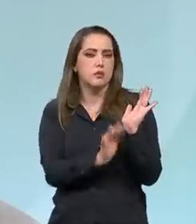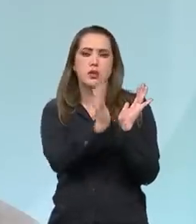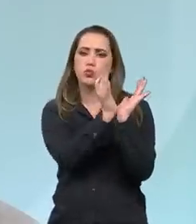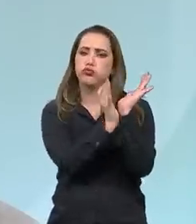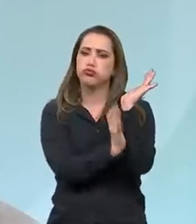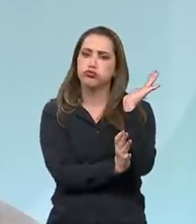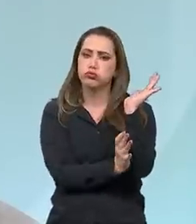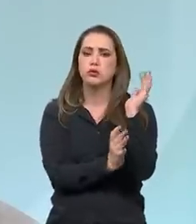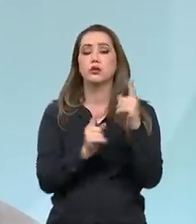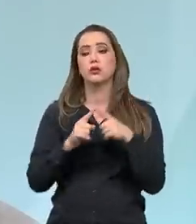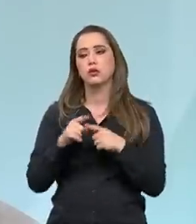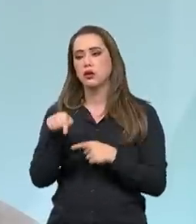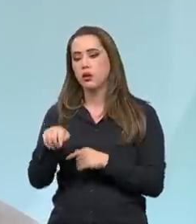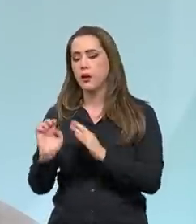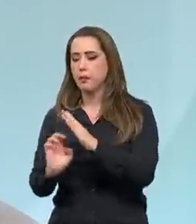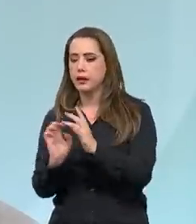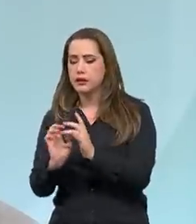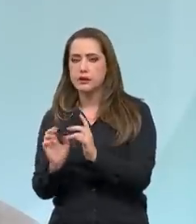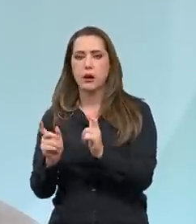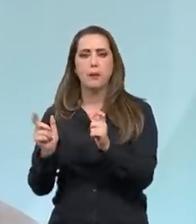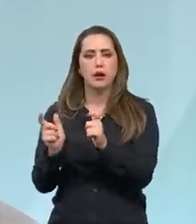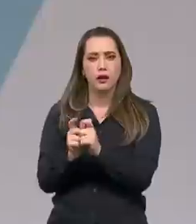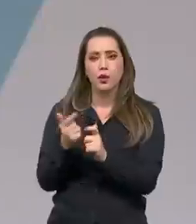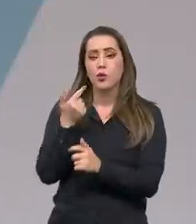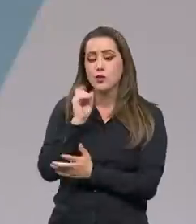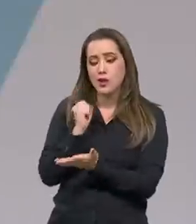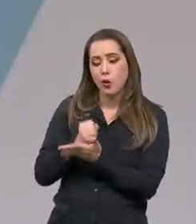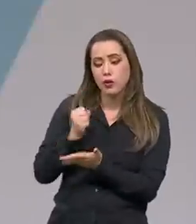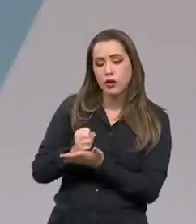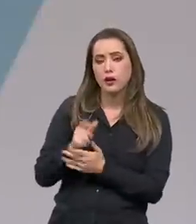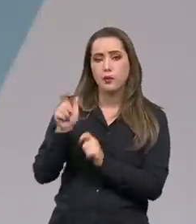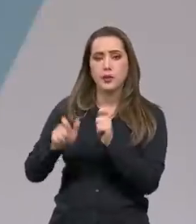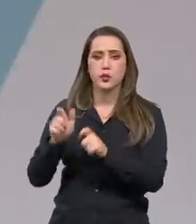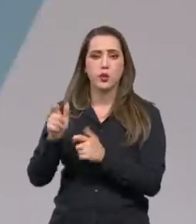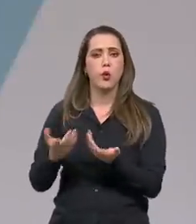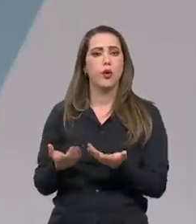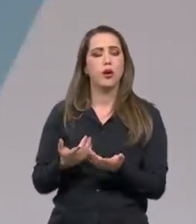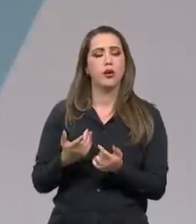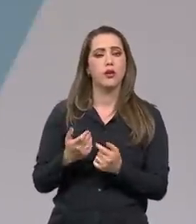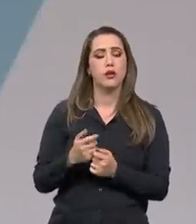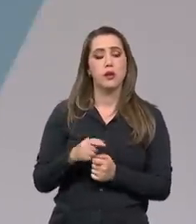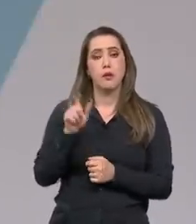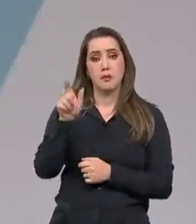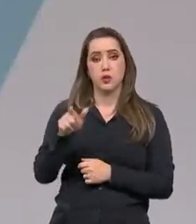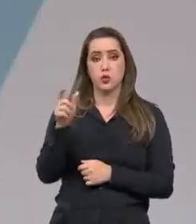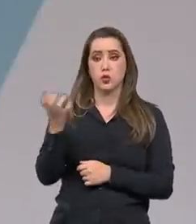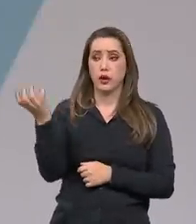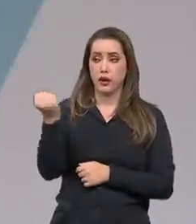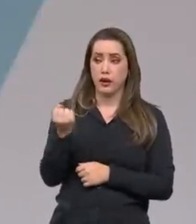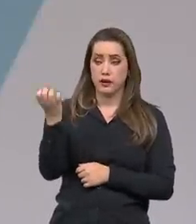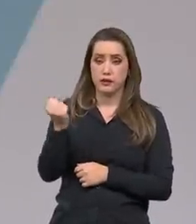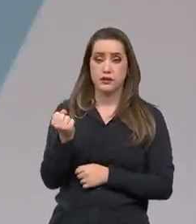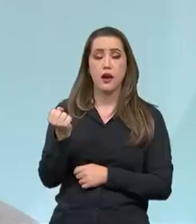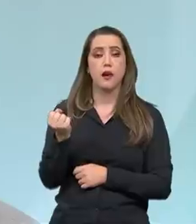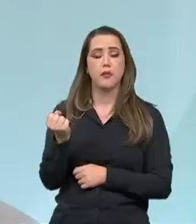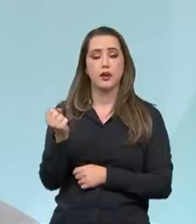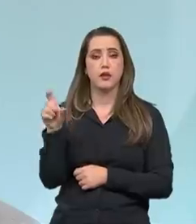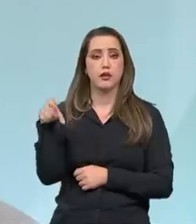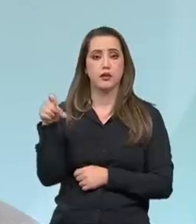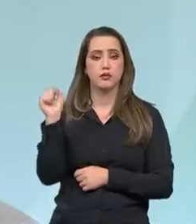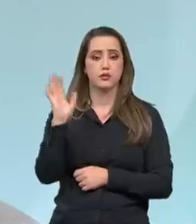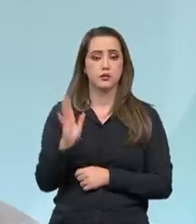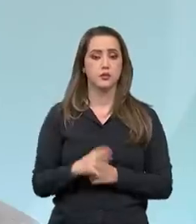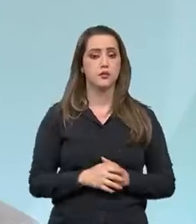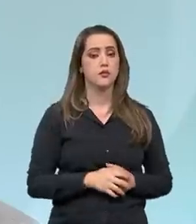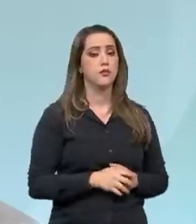um cidadão com baixa qualificação, contrata um cidadão que vem do auxílio do programa social. Numa